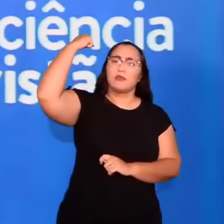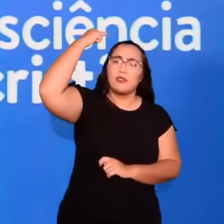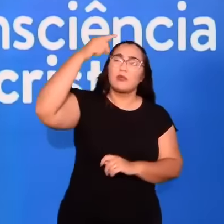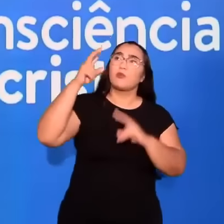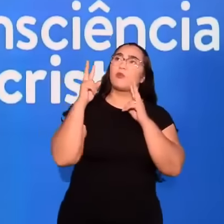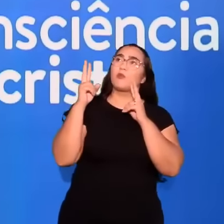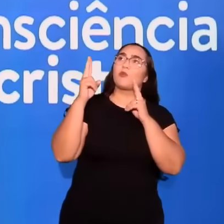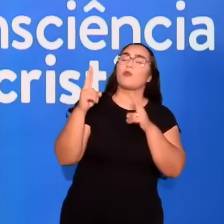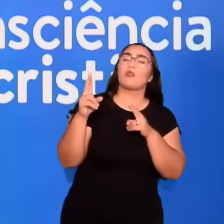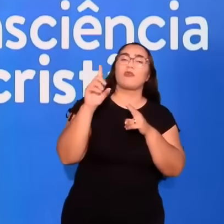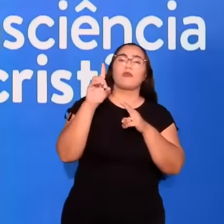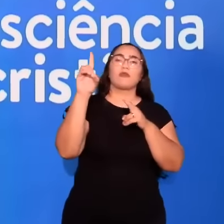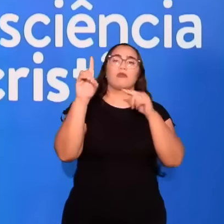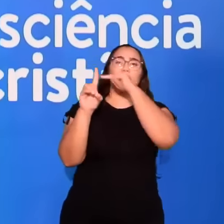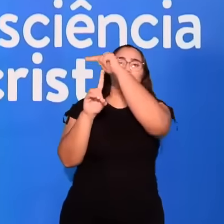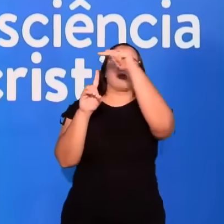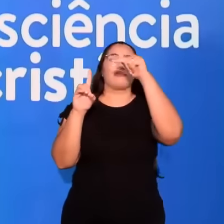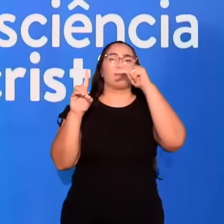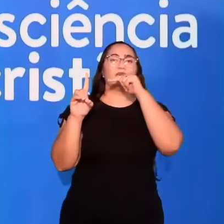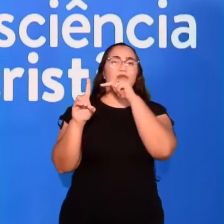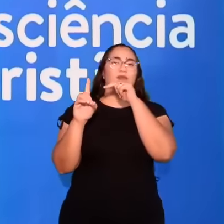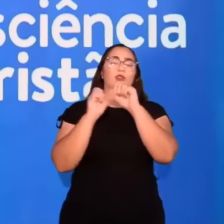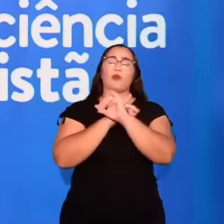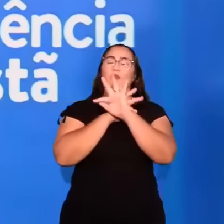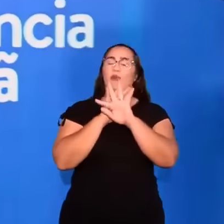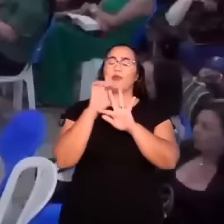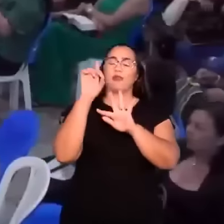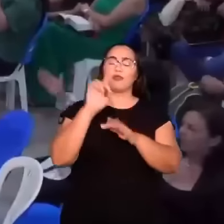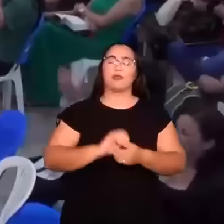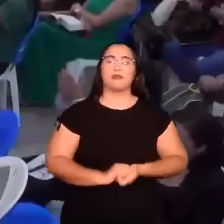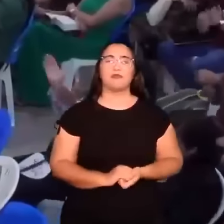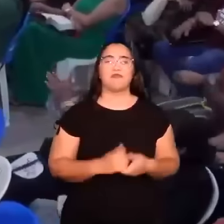Como santo é o Senhor. Glória a Deus.